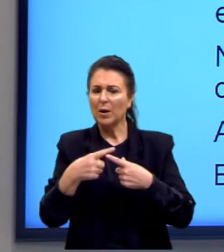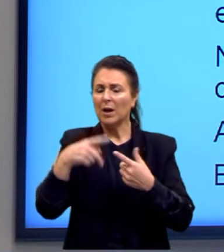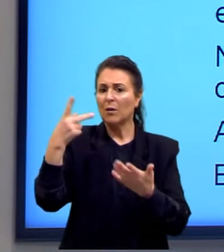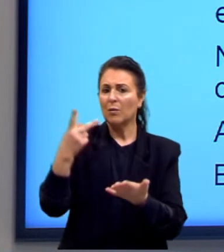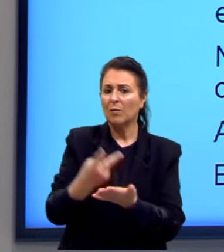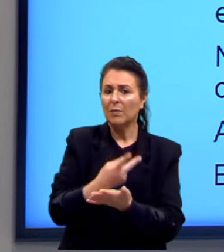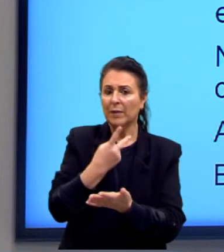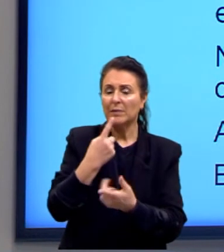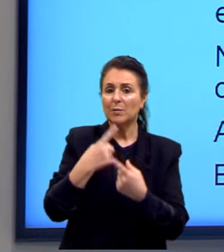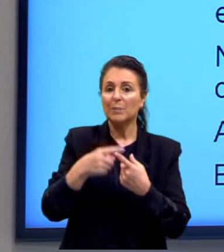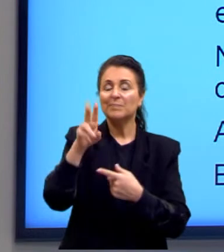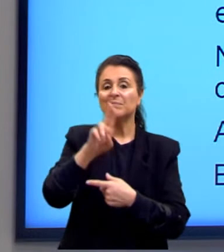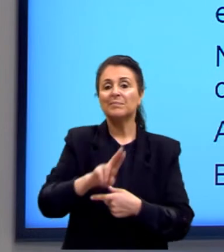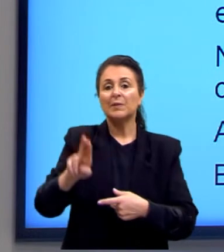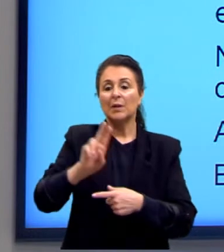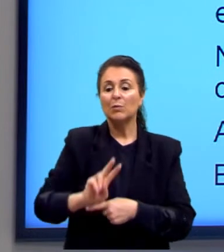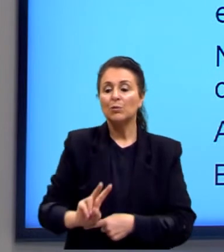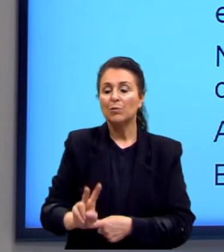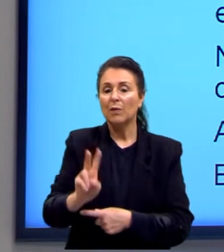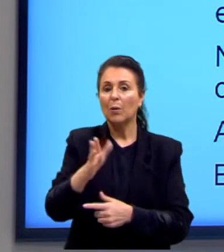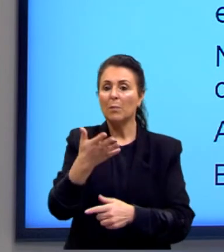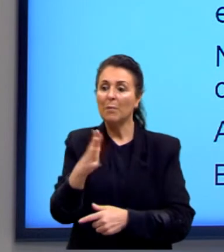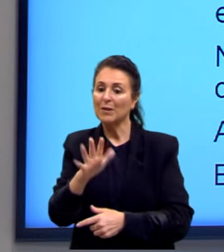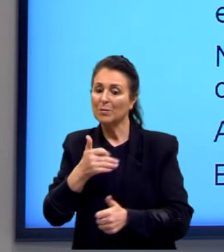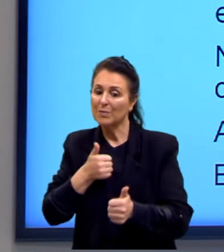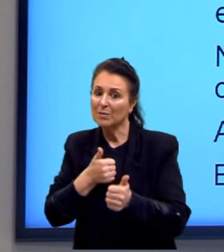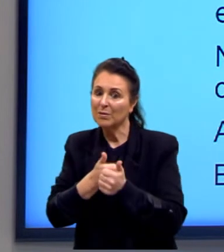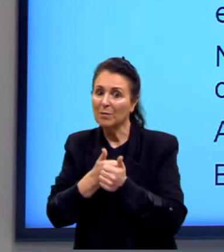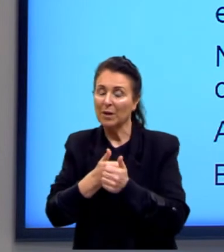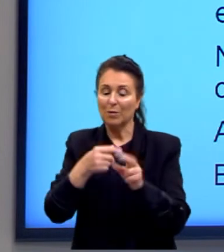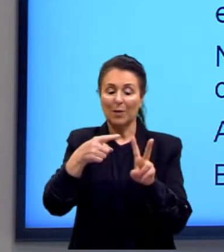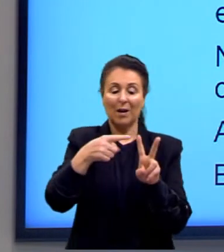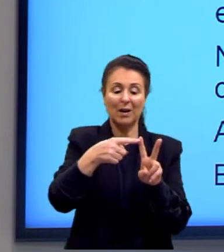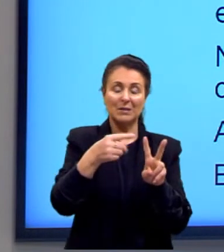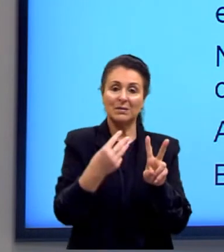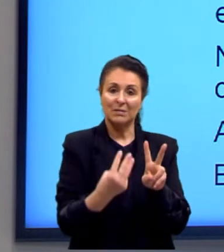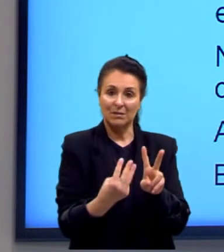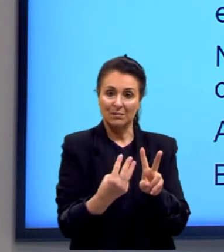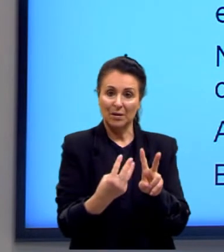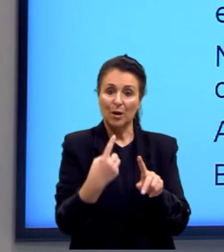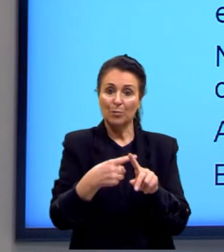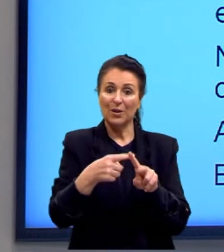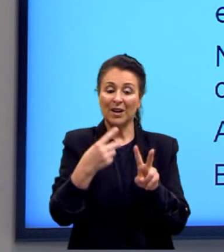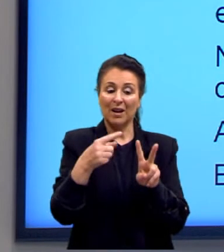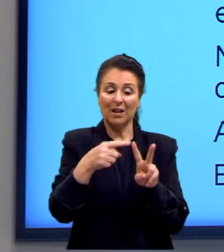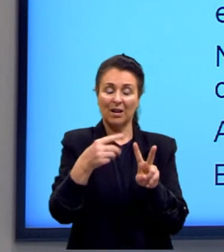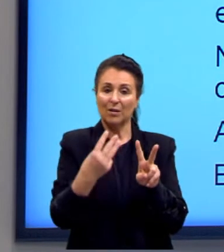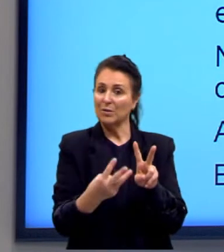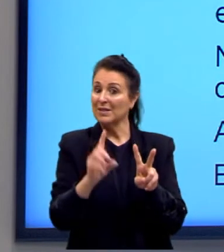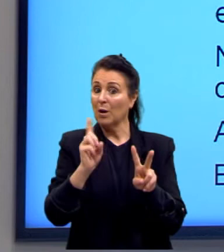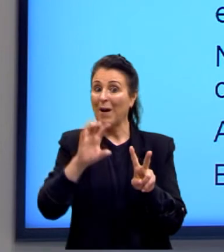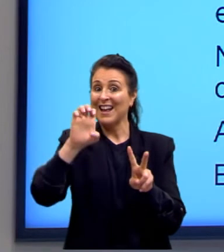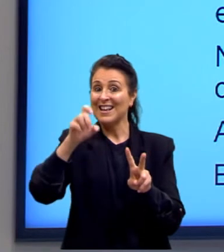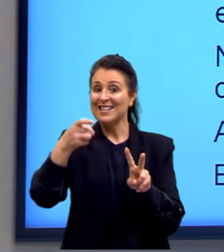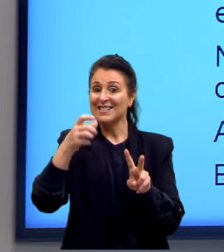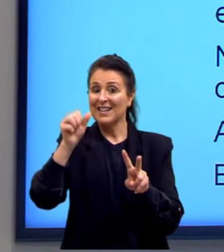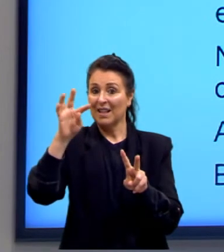porque nós utilizamos um valor aproximado para a raiz de 3, já que ela não é um valor exato.